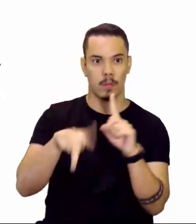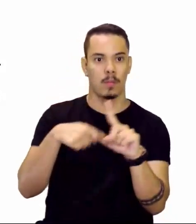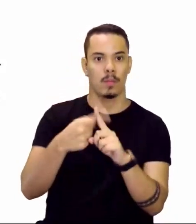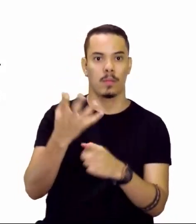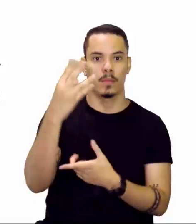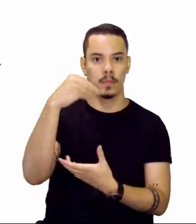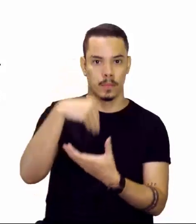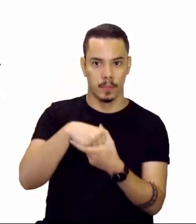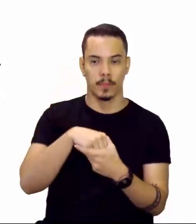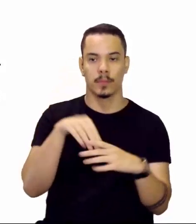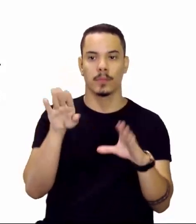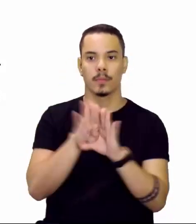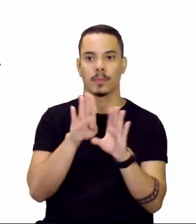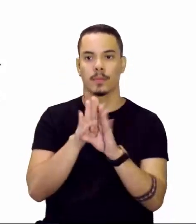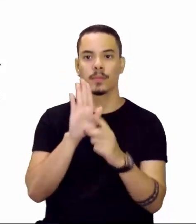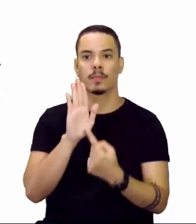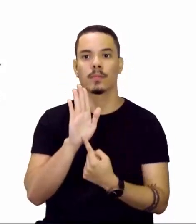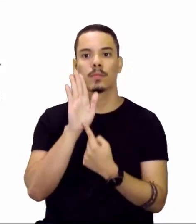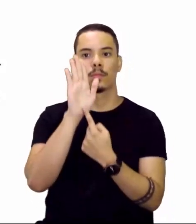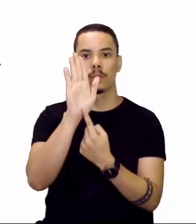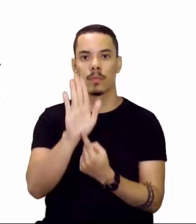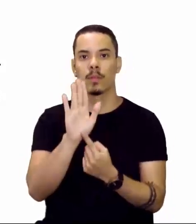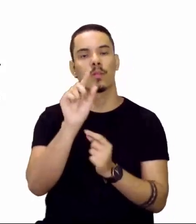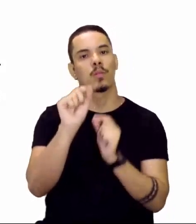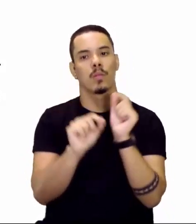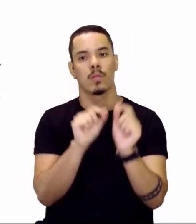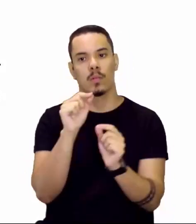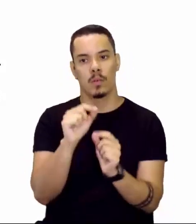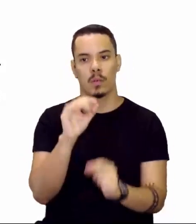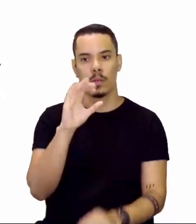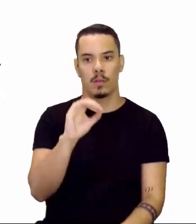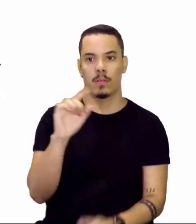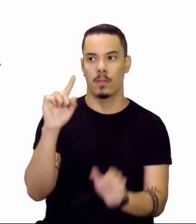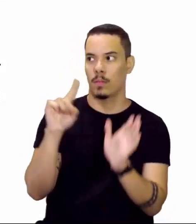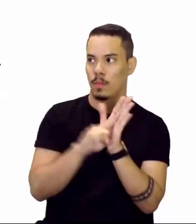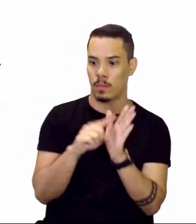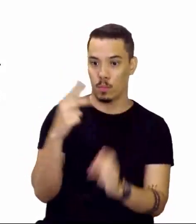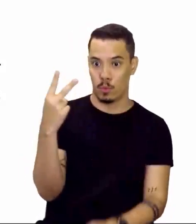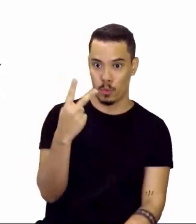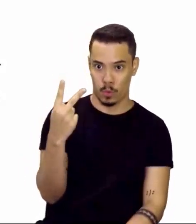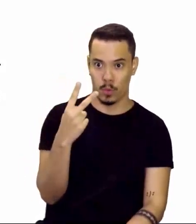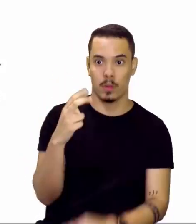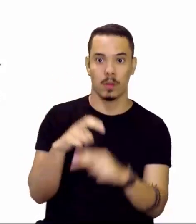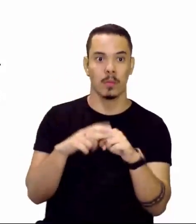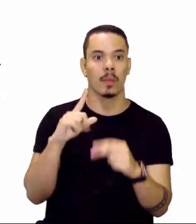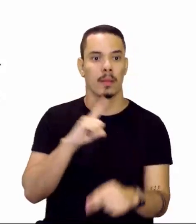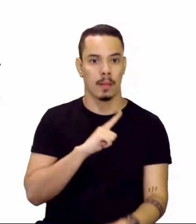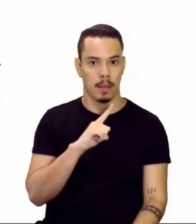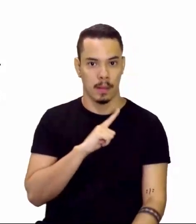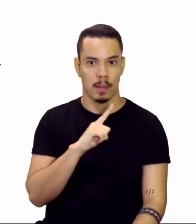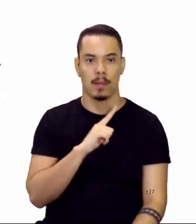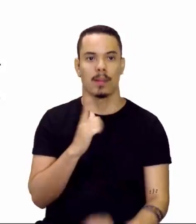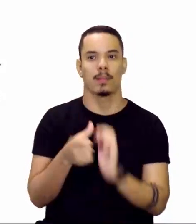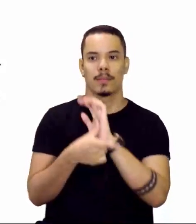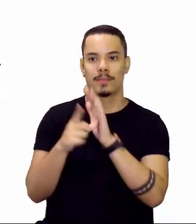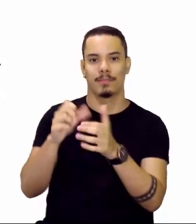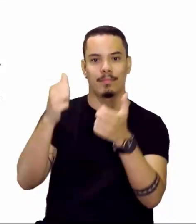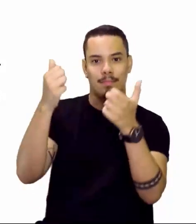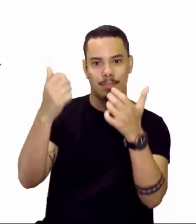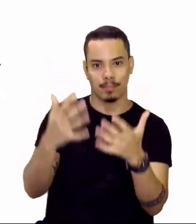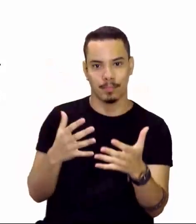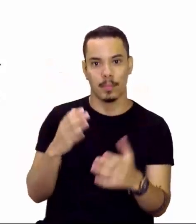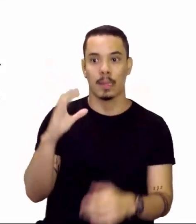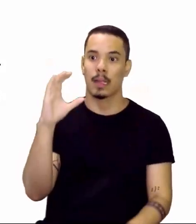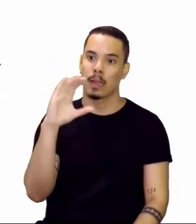e ele está apresentando uma carga 2 menos. Então, nós temos um cátion, que é o cátion alumínio,